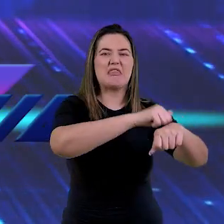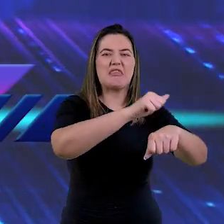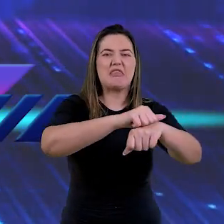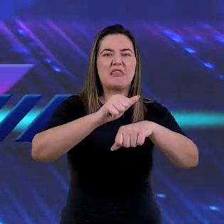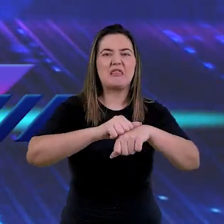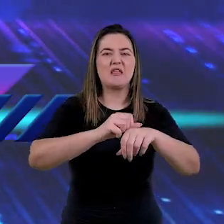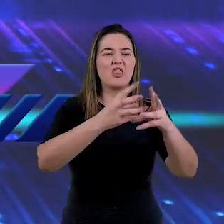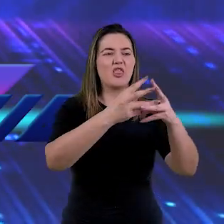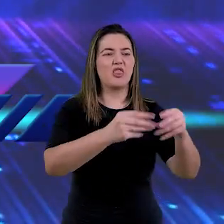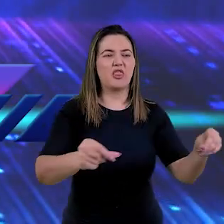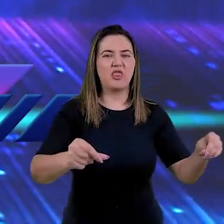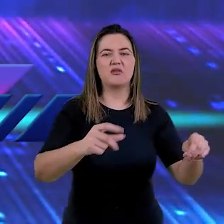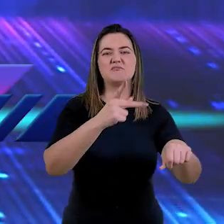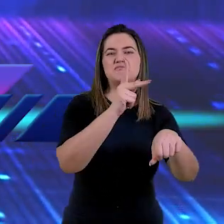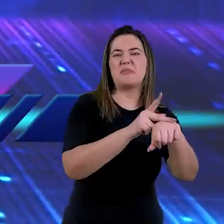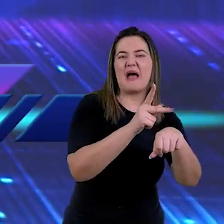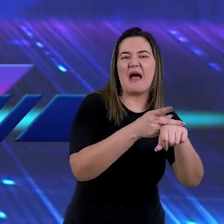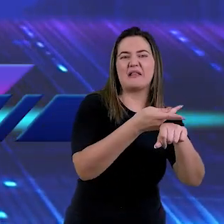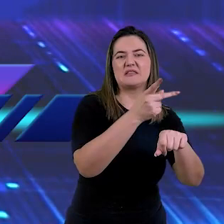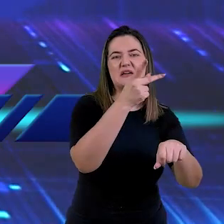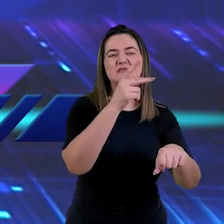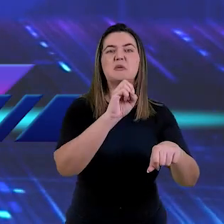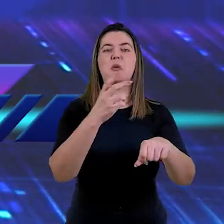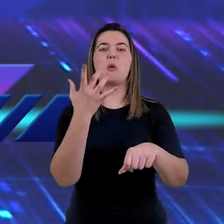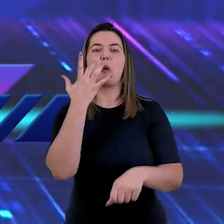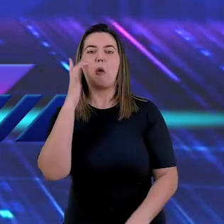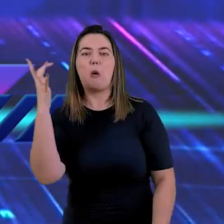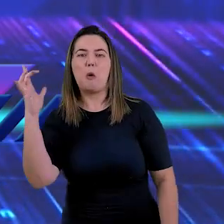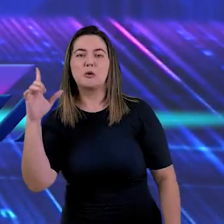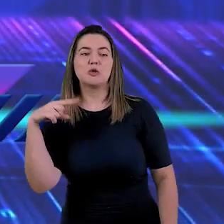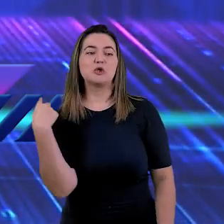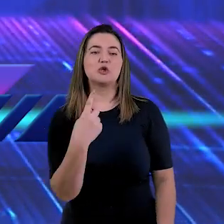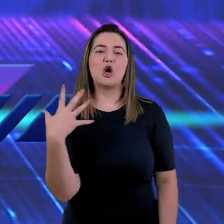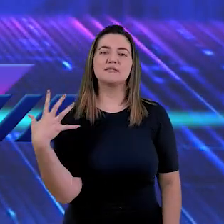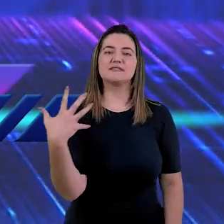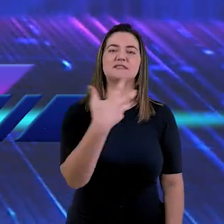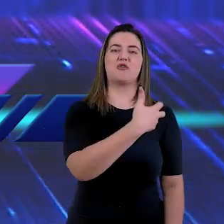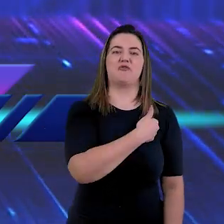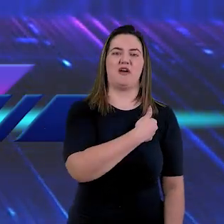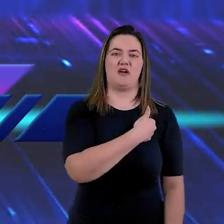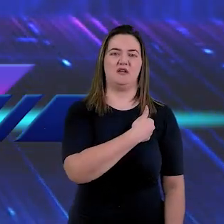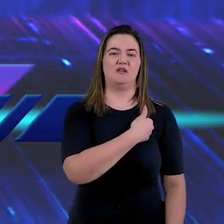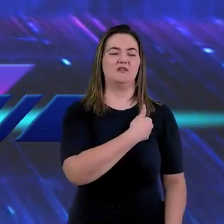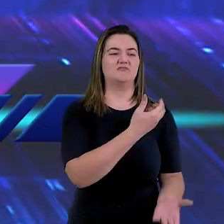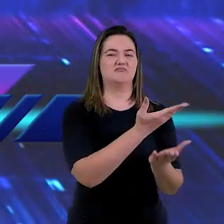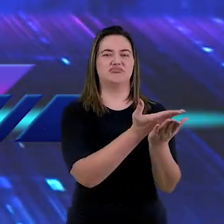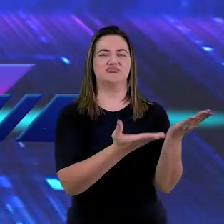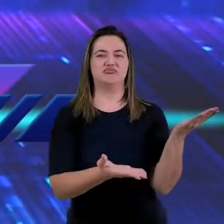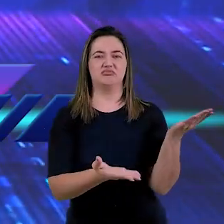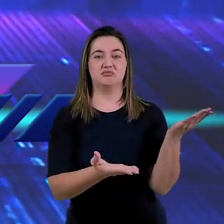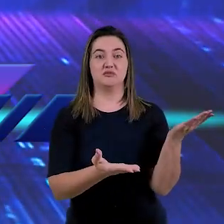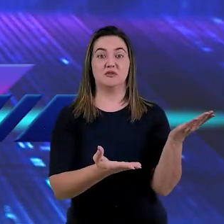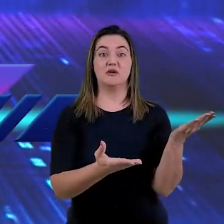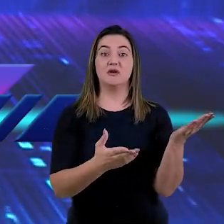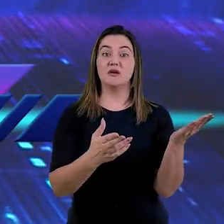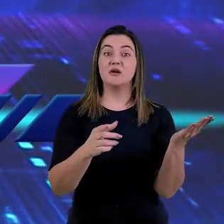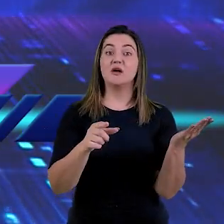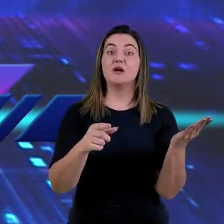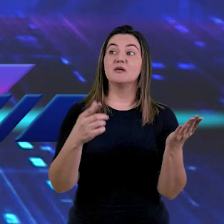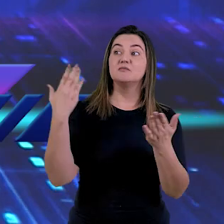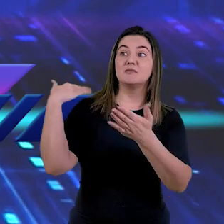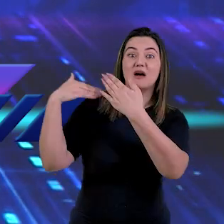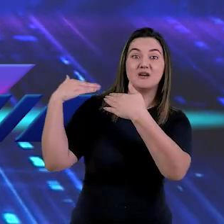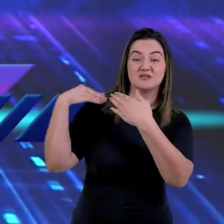corruptíveis como prata ou ouro que fostes resgatados do vosso fútil procedimento que